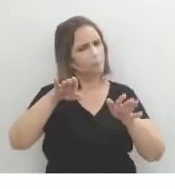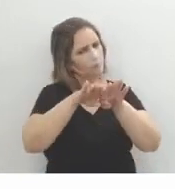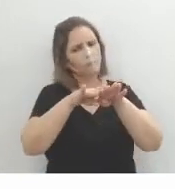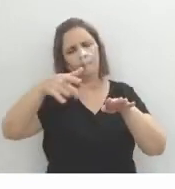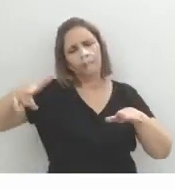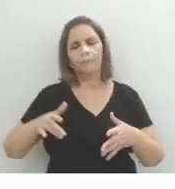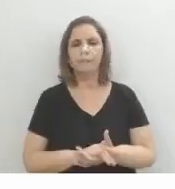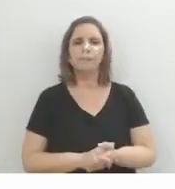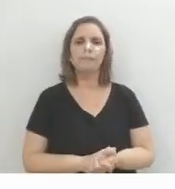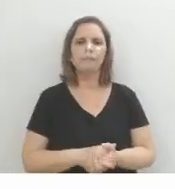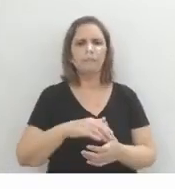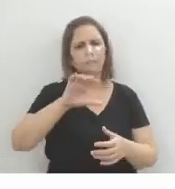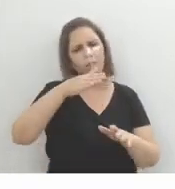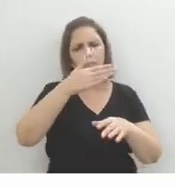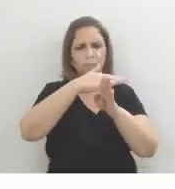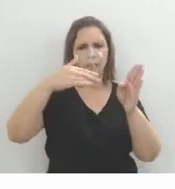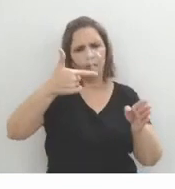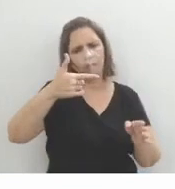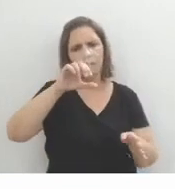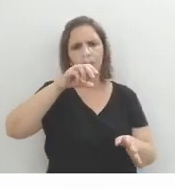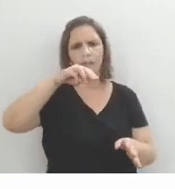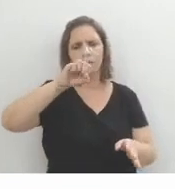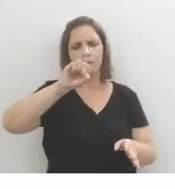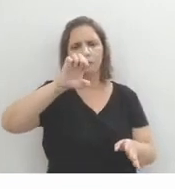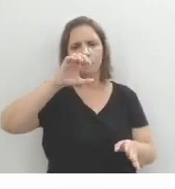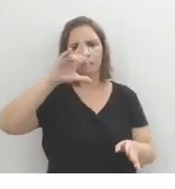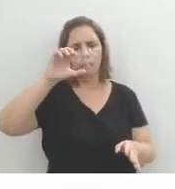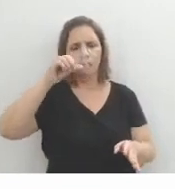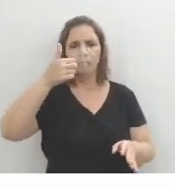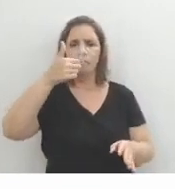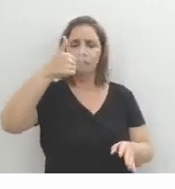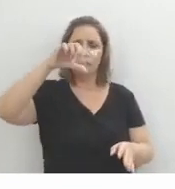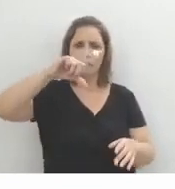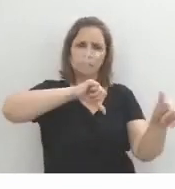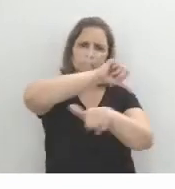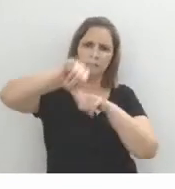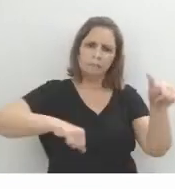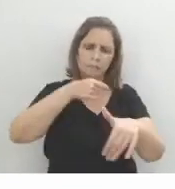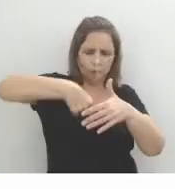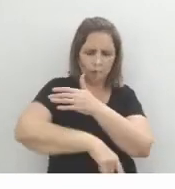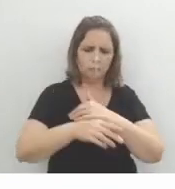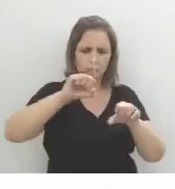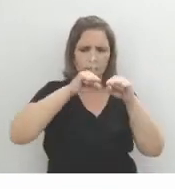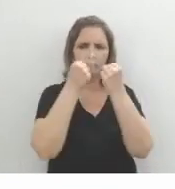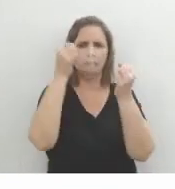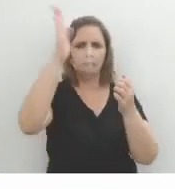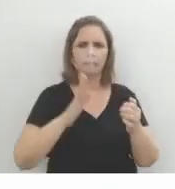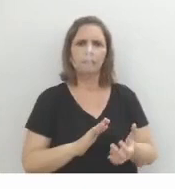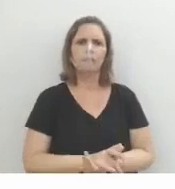tá bom? O momento histórico é a segunda metade do século XIX. É o momento de transformações profundas na sociedade brasileira. Sua